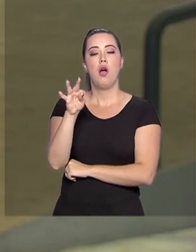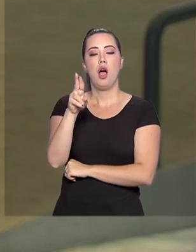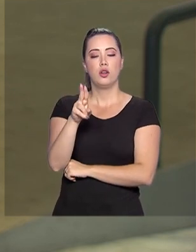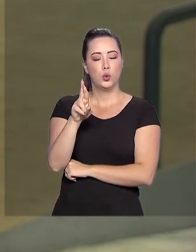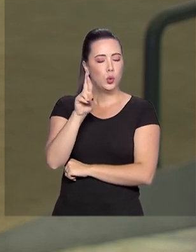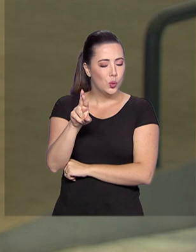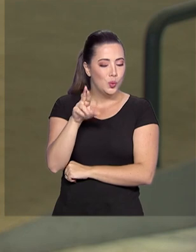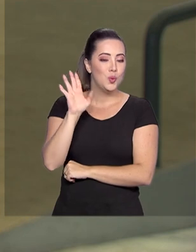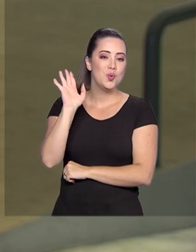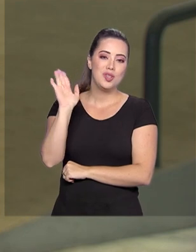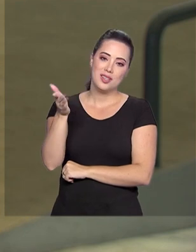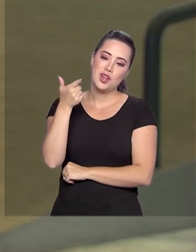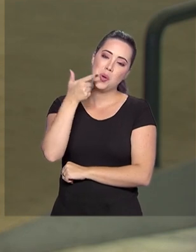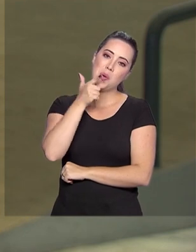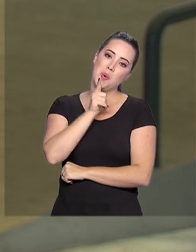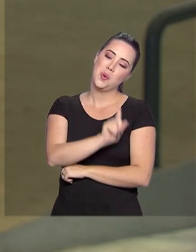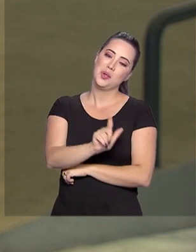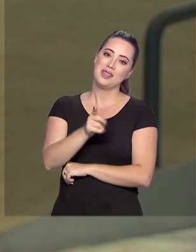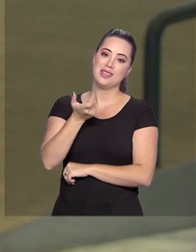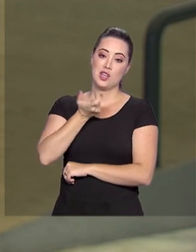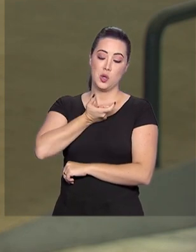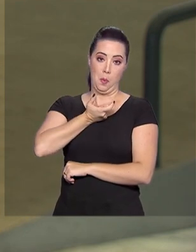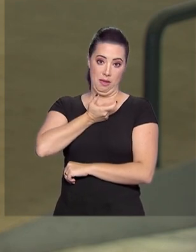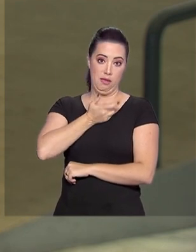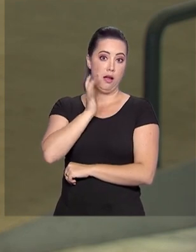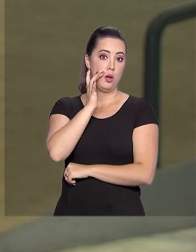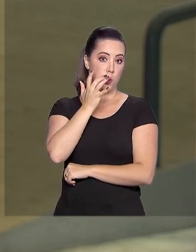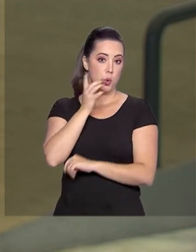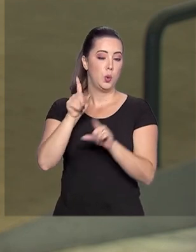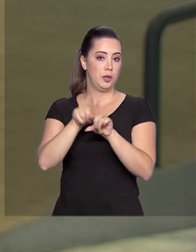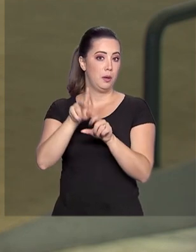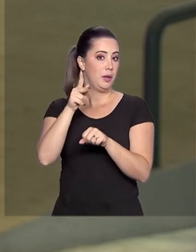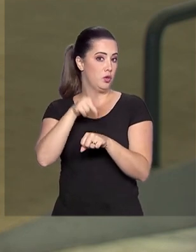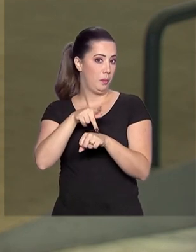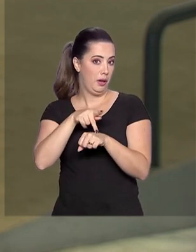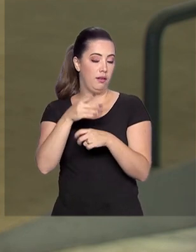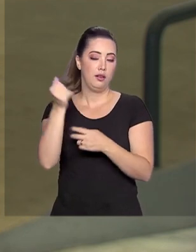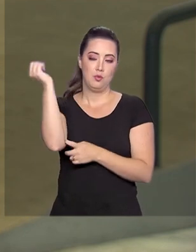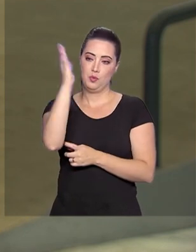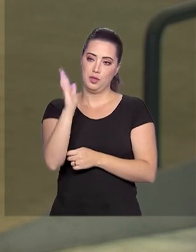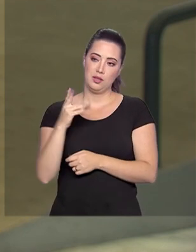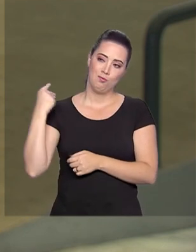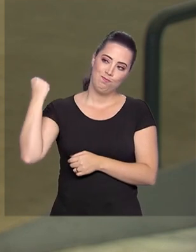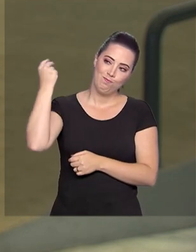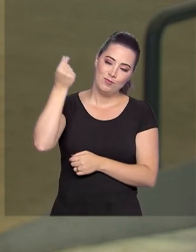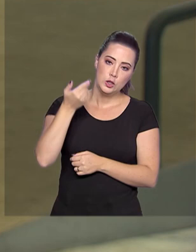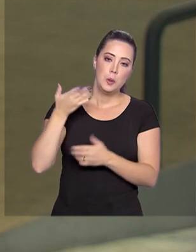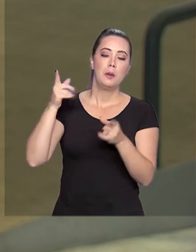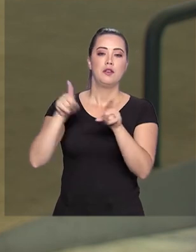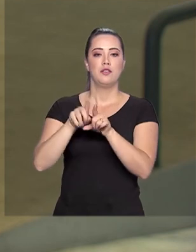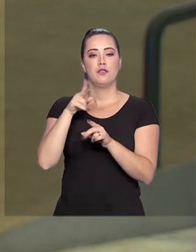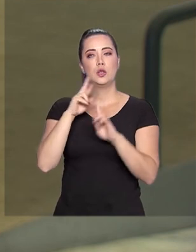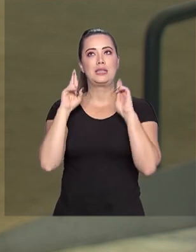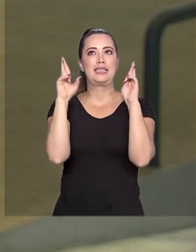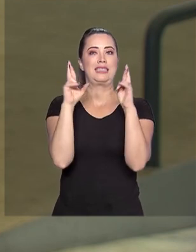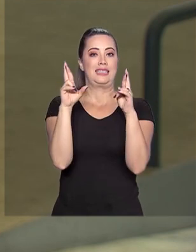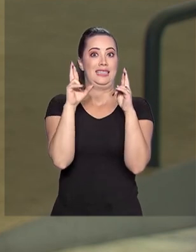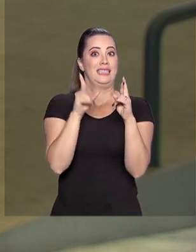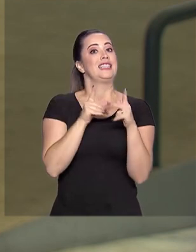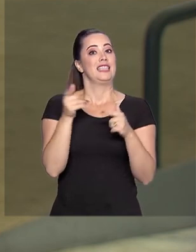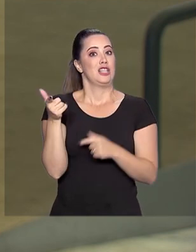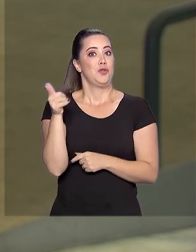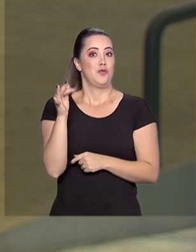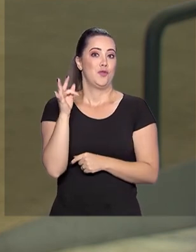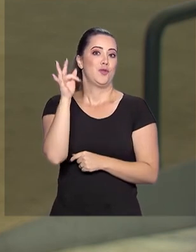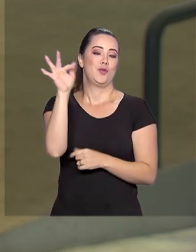ouro e prata para o Brasil nas últimas edições dos Jogos Olímpicos e falou sobre a expectativa para a Olimpíada de Tóquio e também sobre